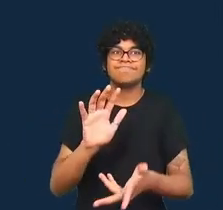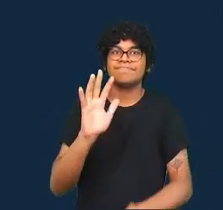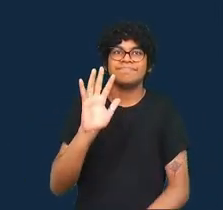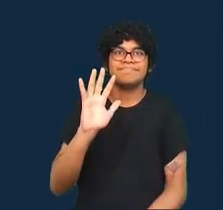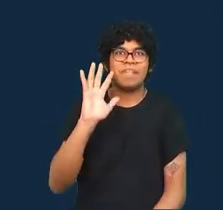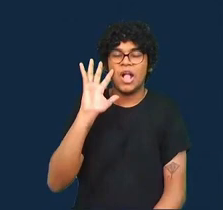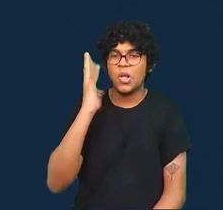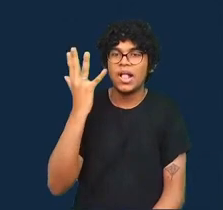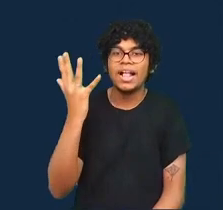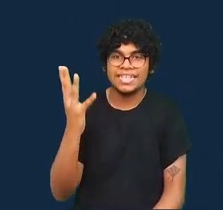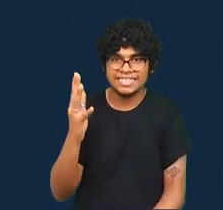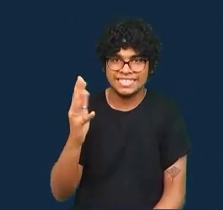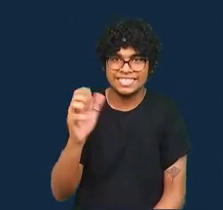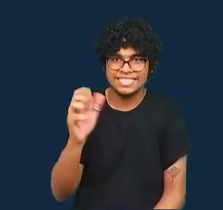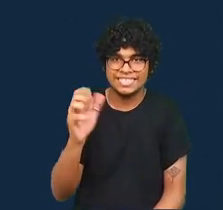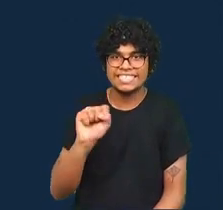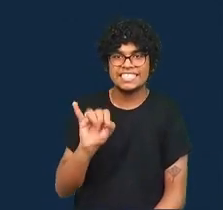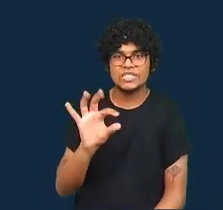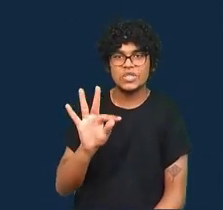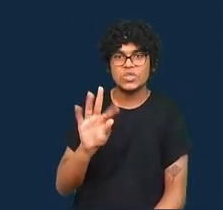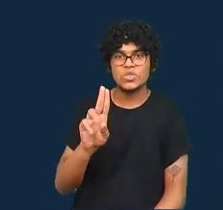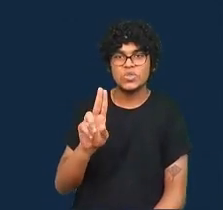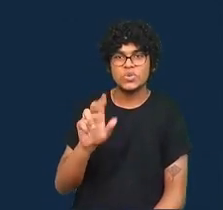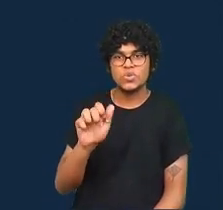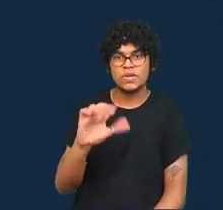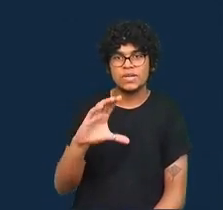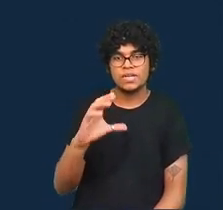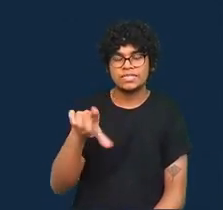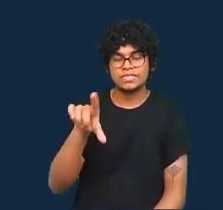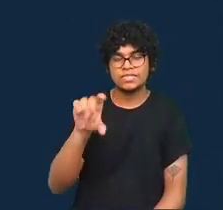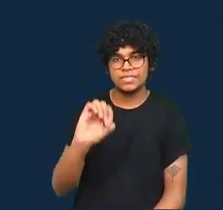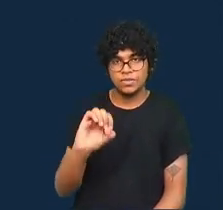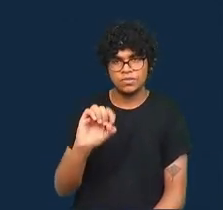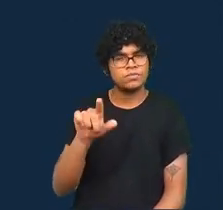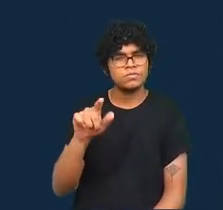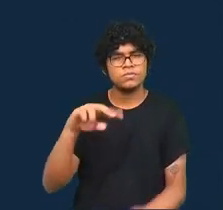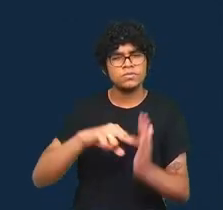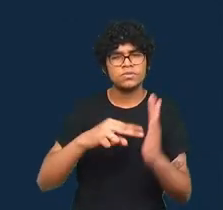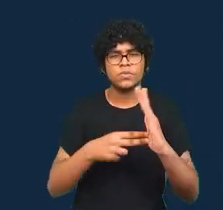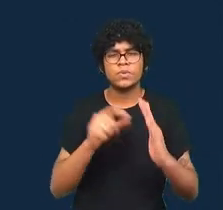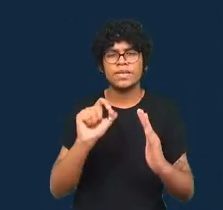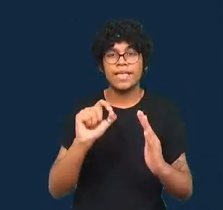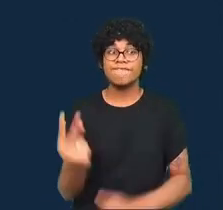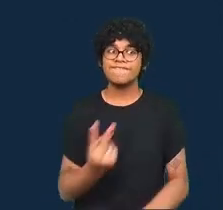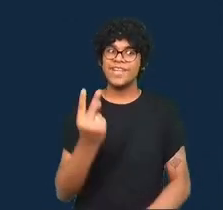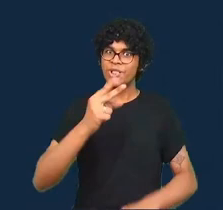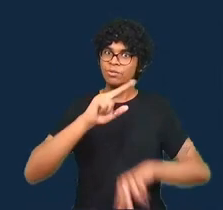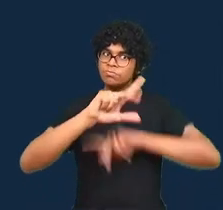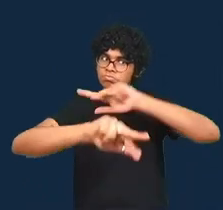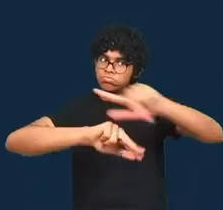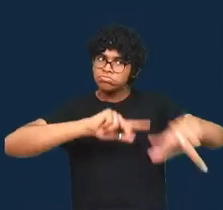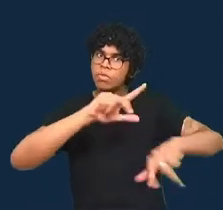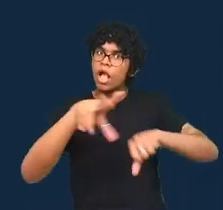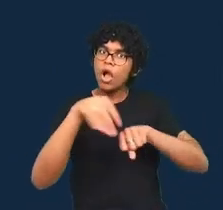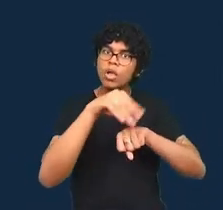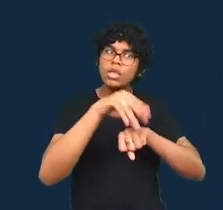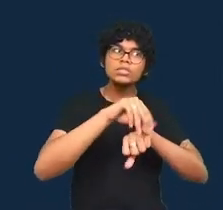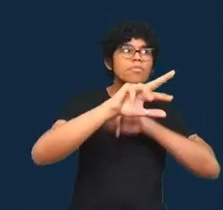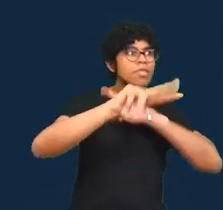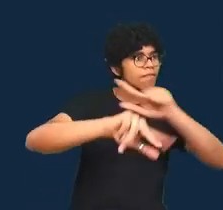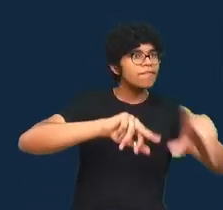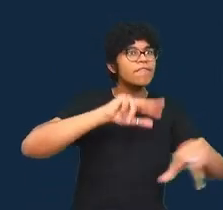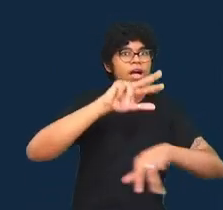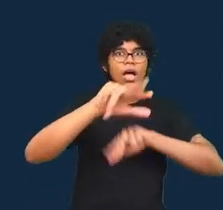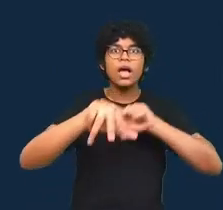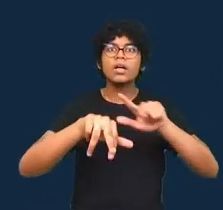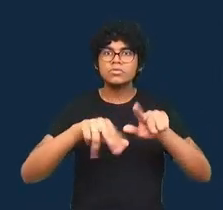significa? Isso significa que eles valorizam uma multiplicidade de formas de conhecimento e consideram seus aspectos